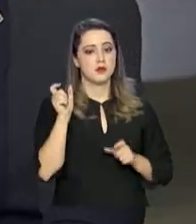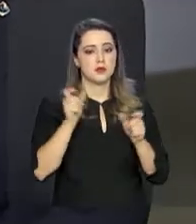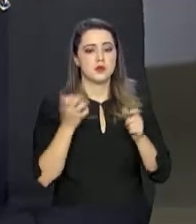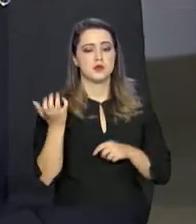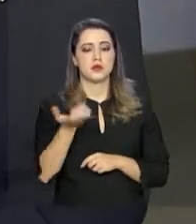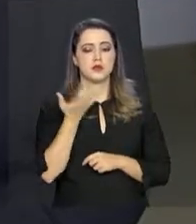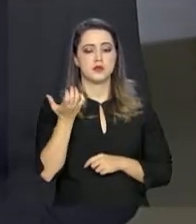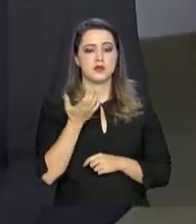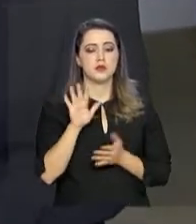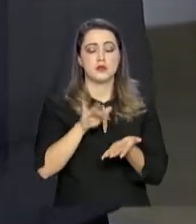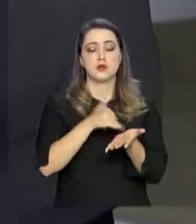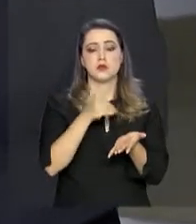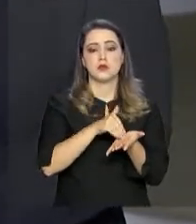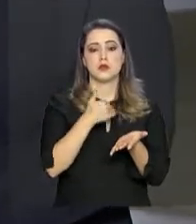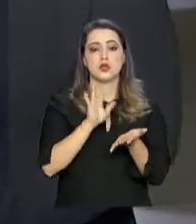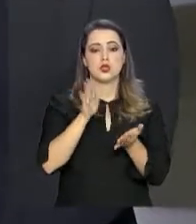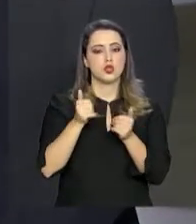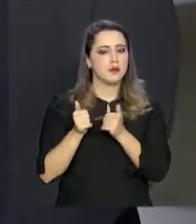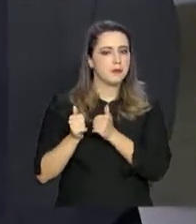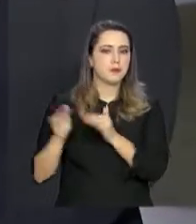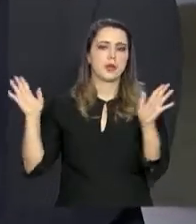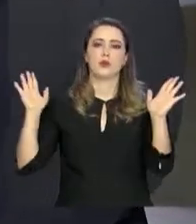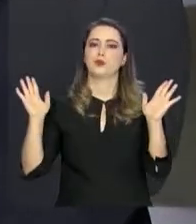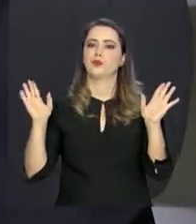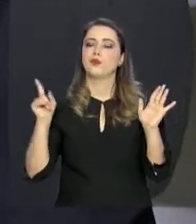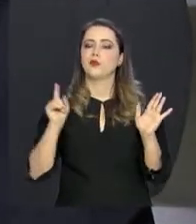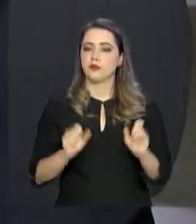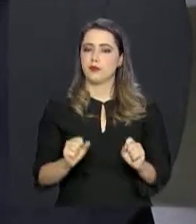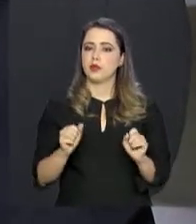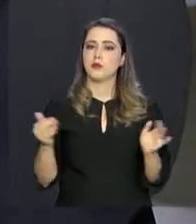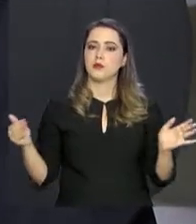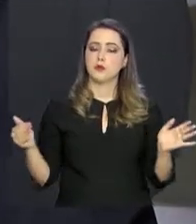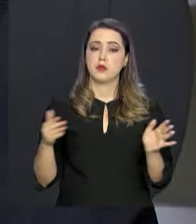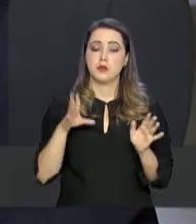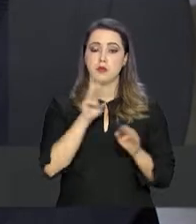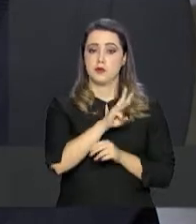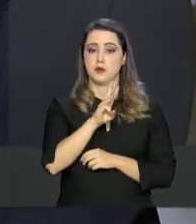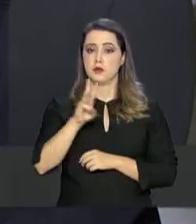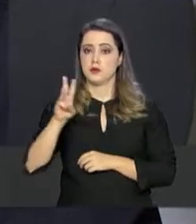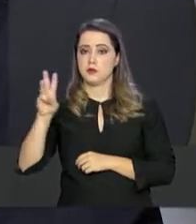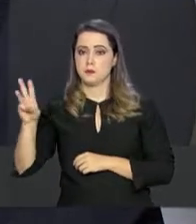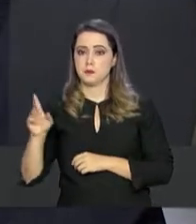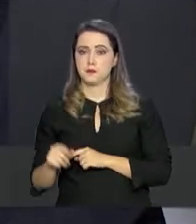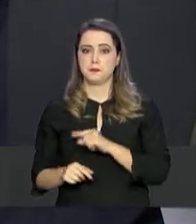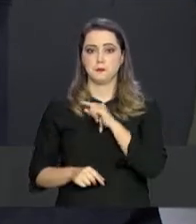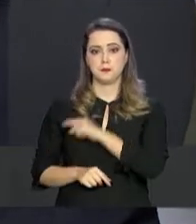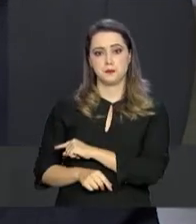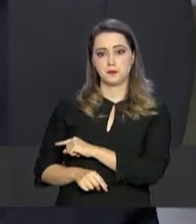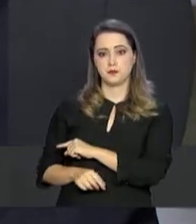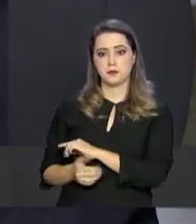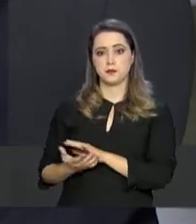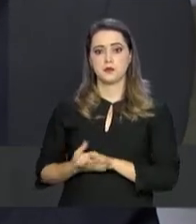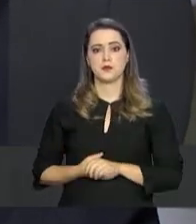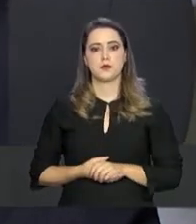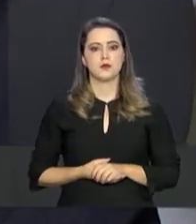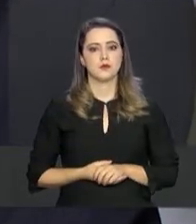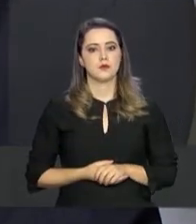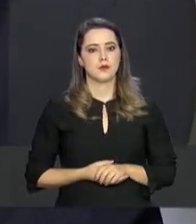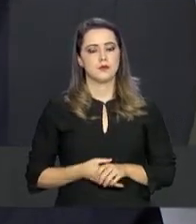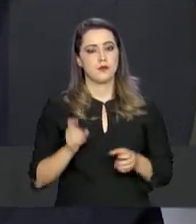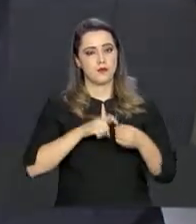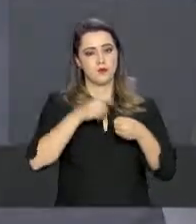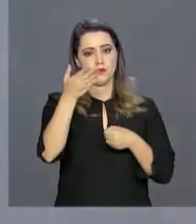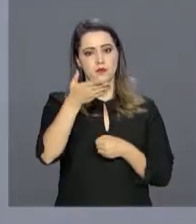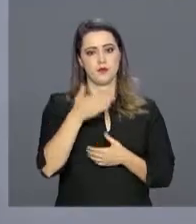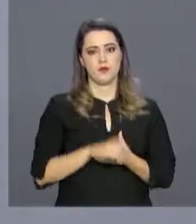interessados, as inscrições já estão abertas e podem ser feitas pelo site embratur.gov.br. Eu